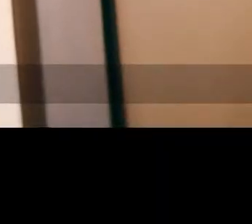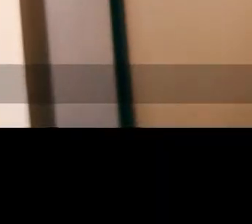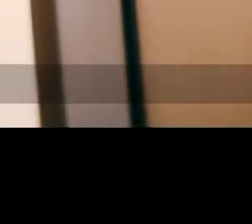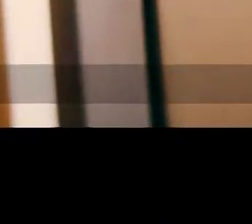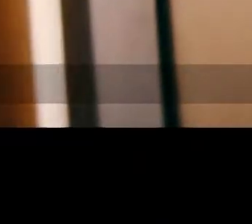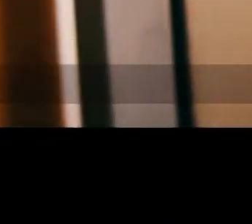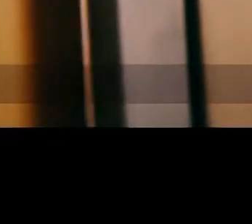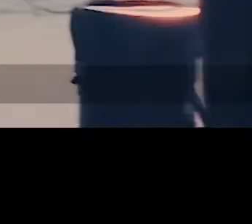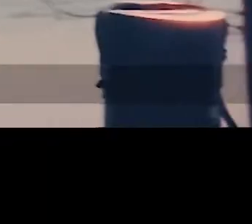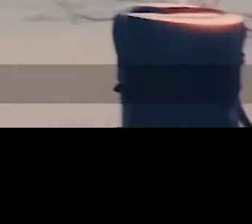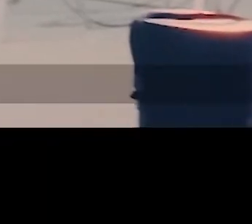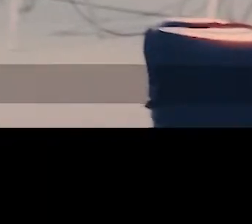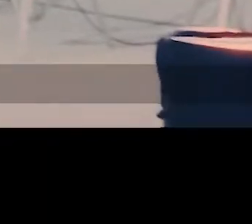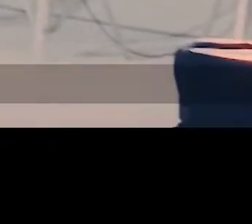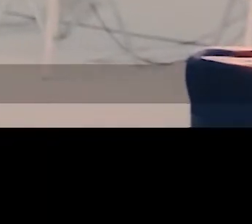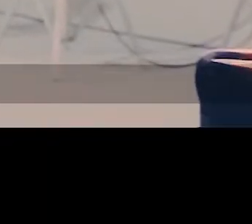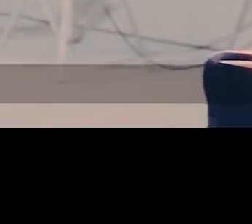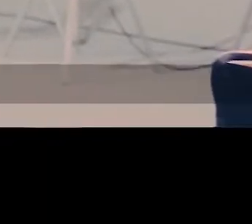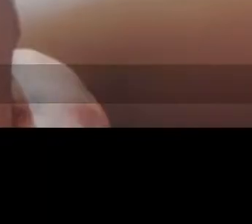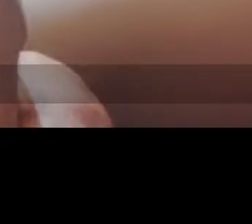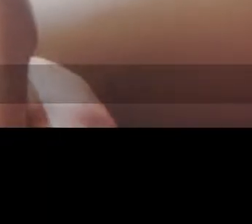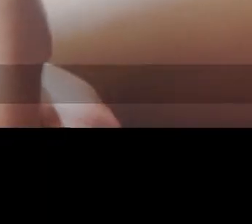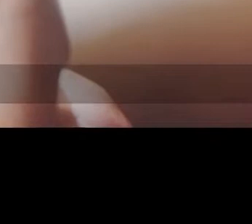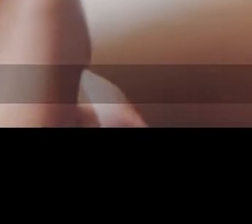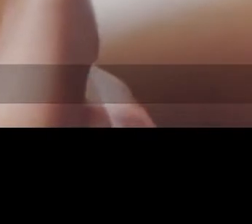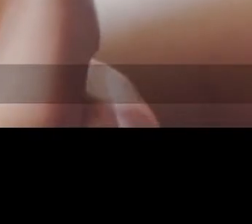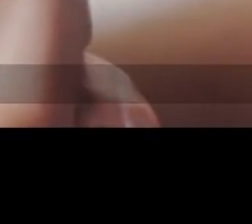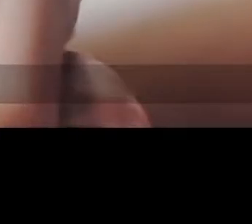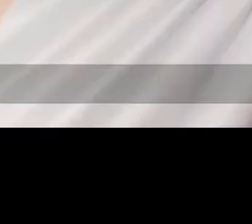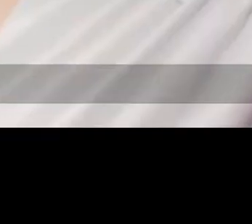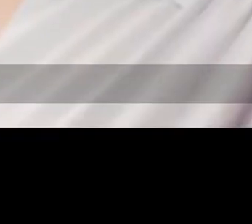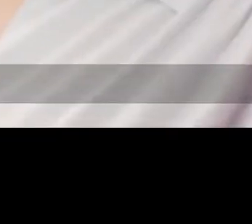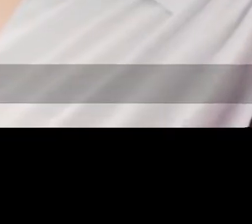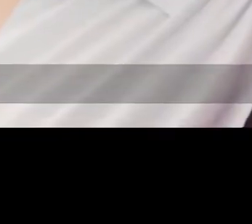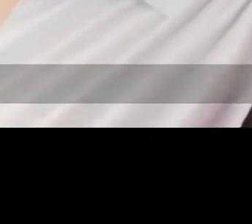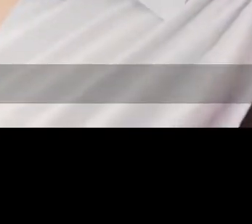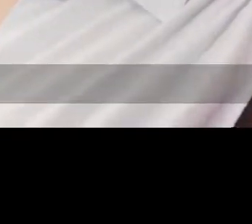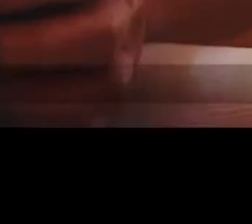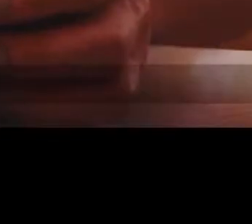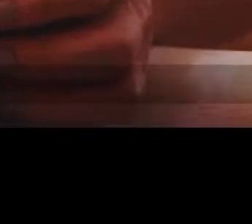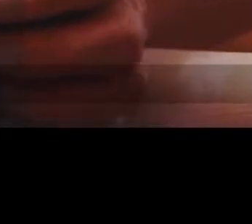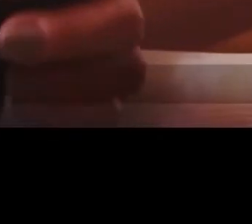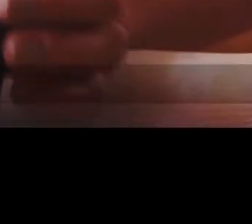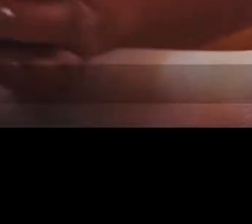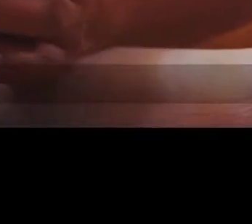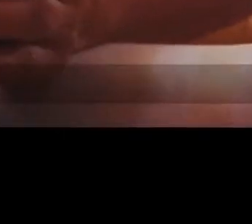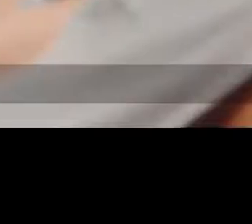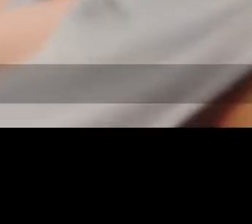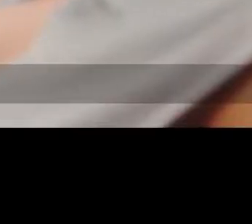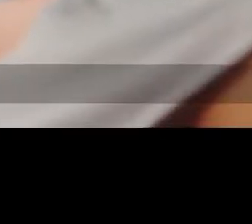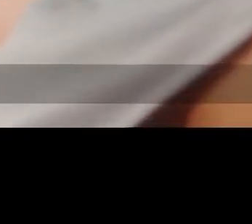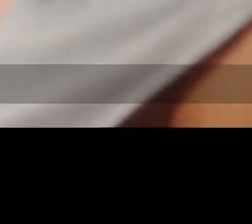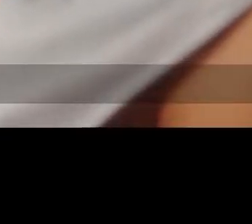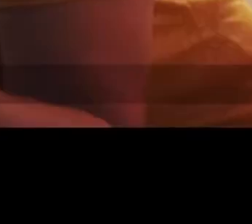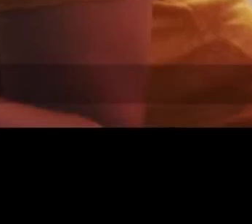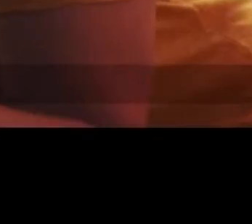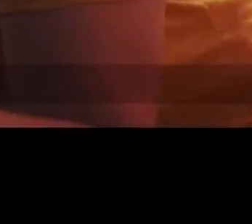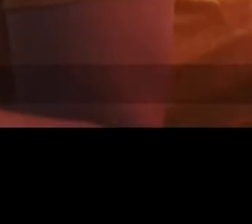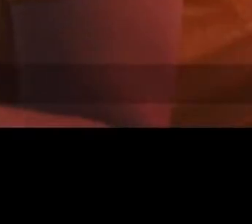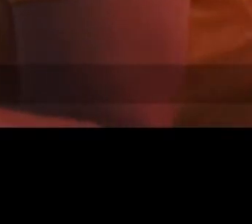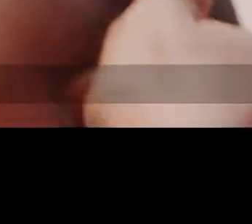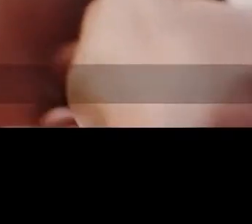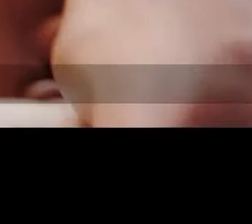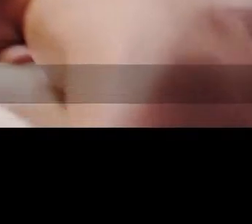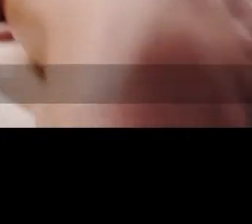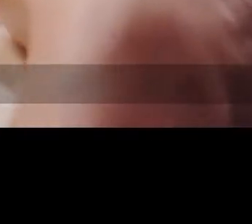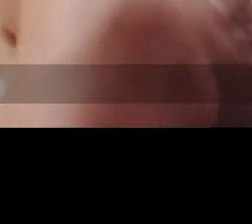até os dois anos de idade ou mais, sendo de forma exclusiva nos seis primeiros meses de vida. Amamentar, ninguém pode